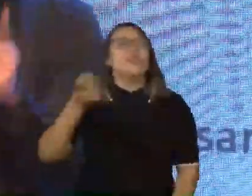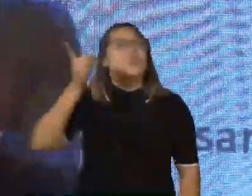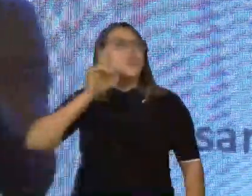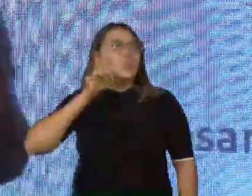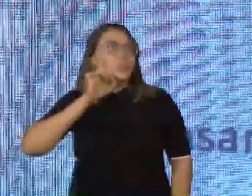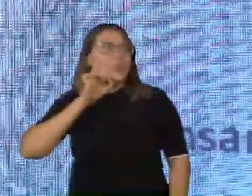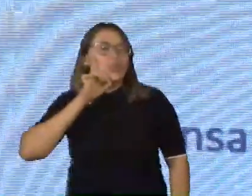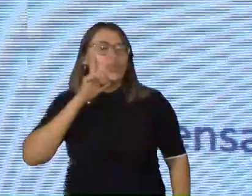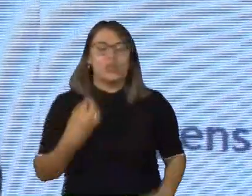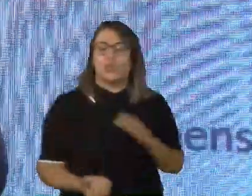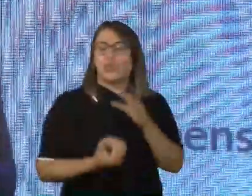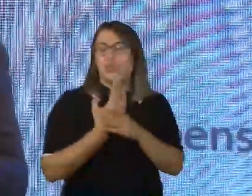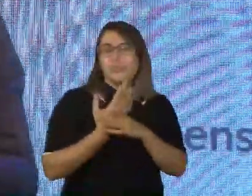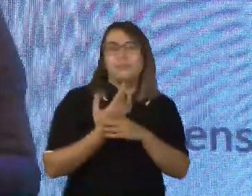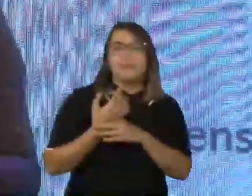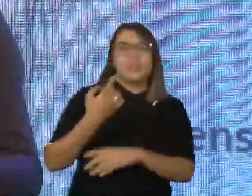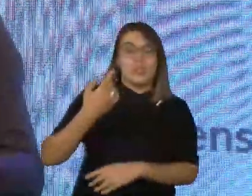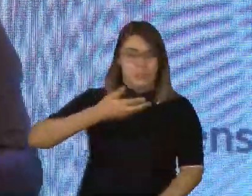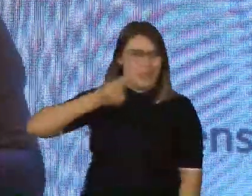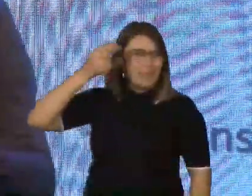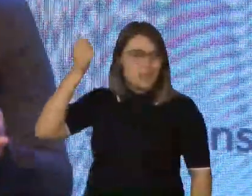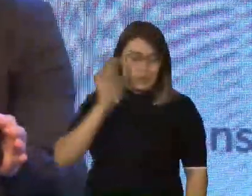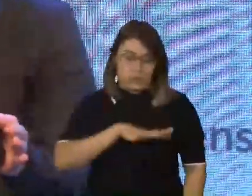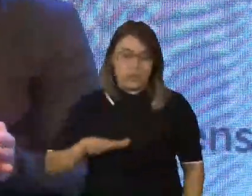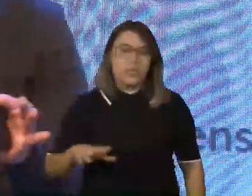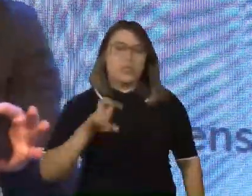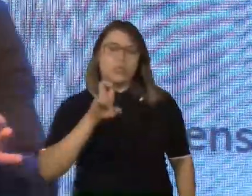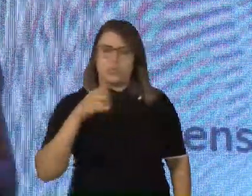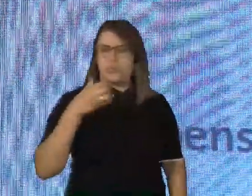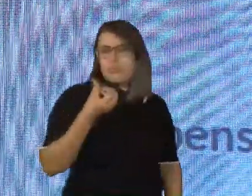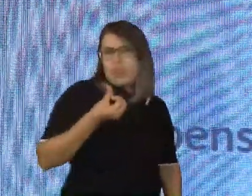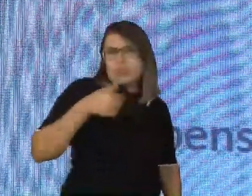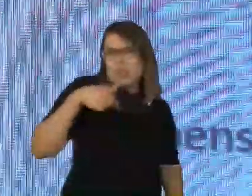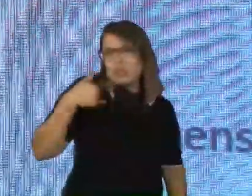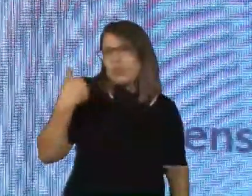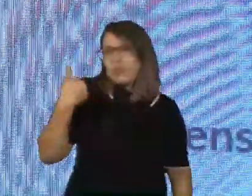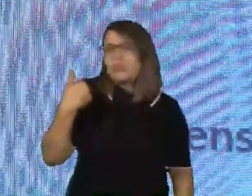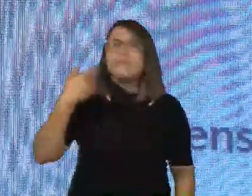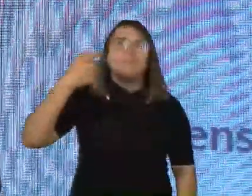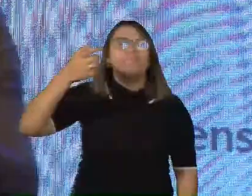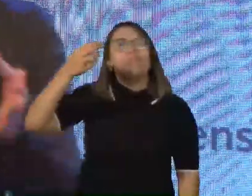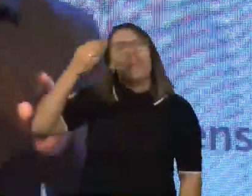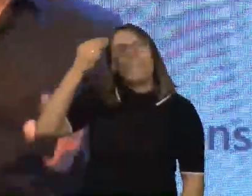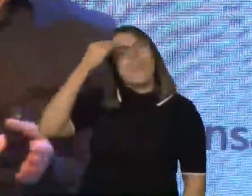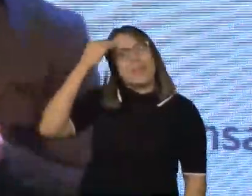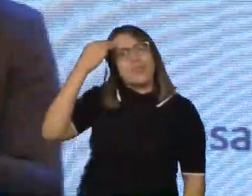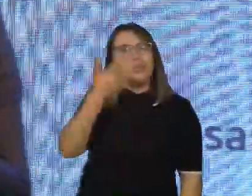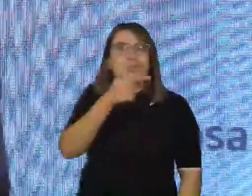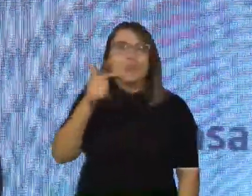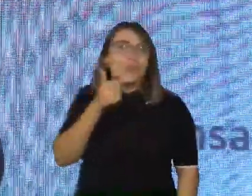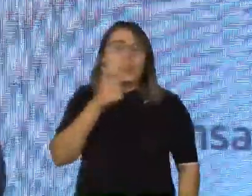construímos na nossa mente. Quando a gente é criança, quando a gente tem 5, 6, 7 anos, a nossa mente ainda não tem a formação